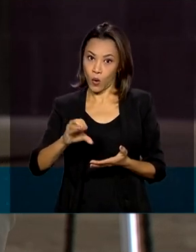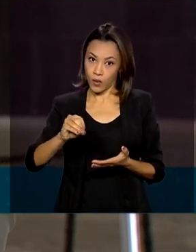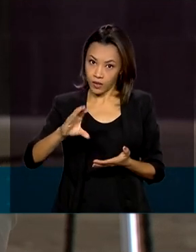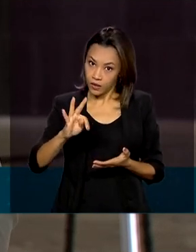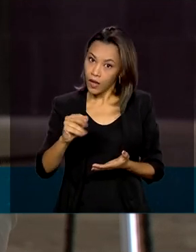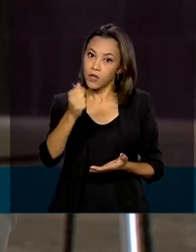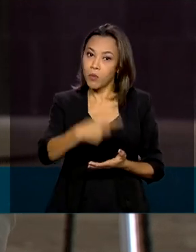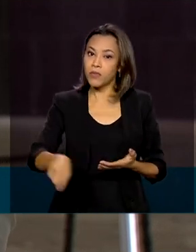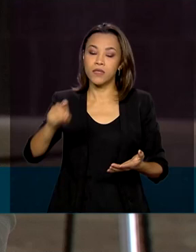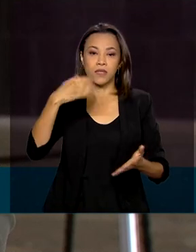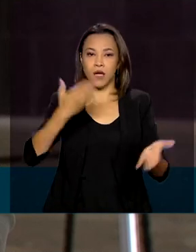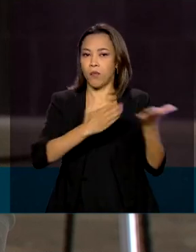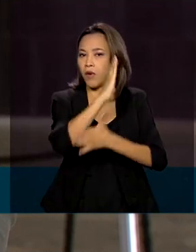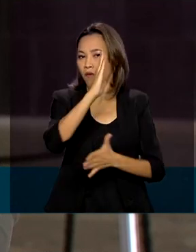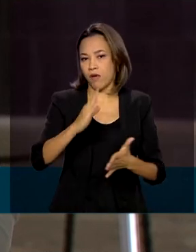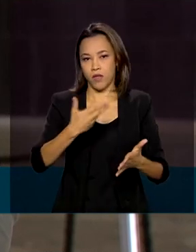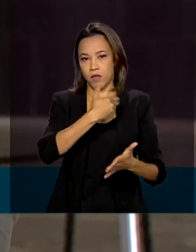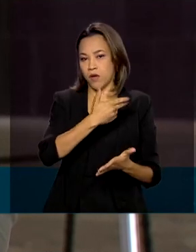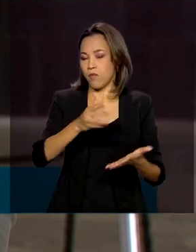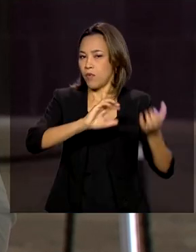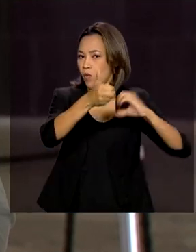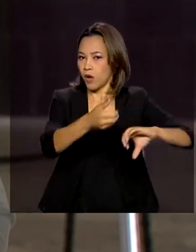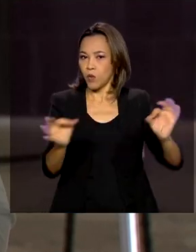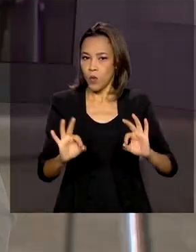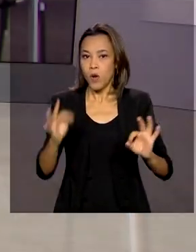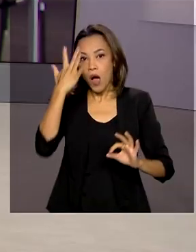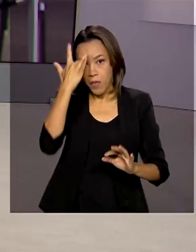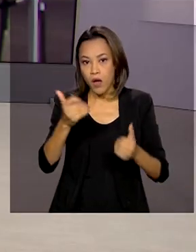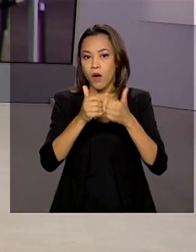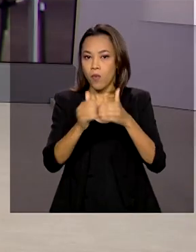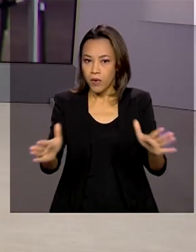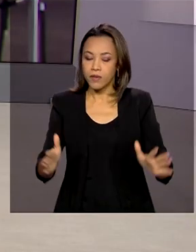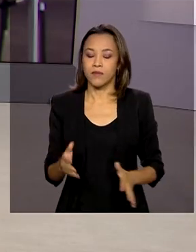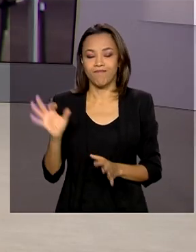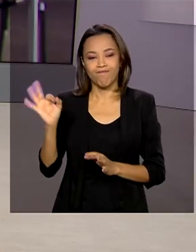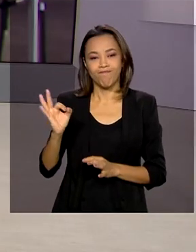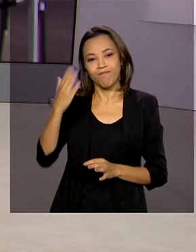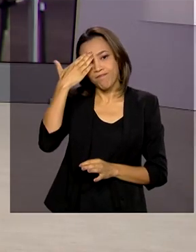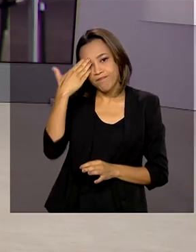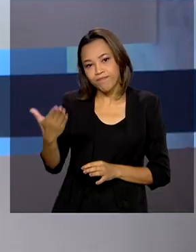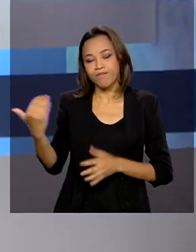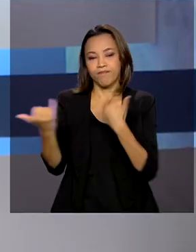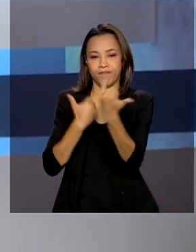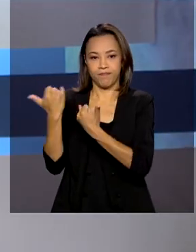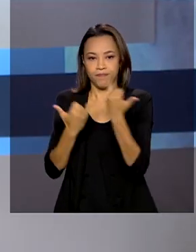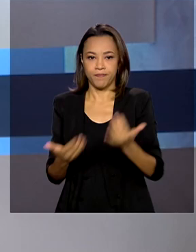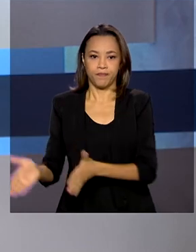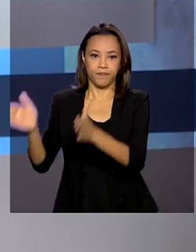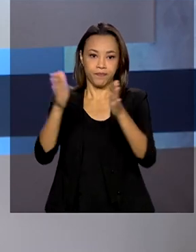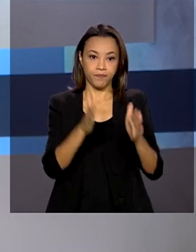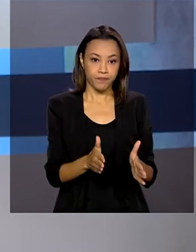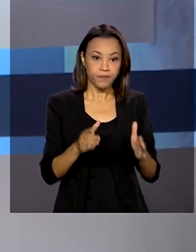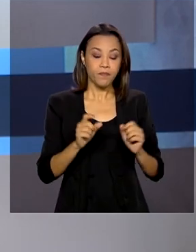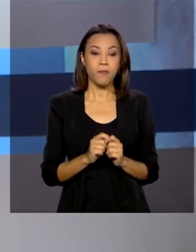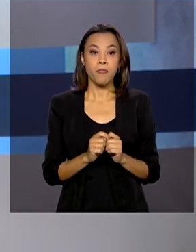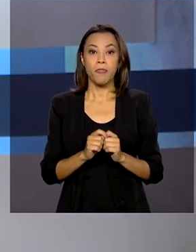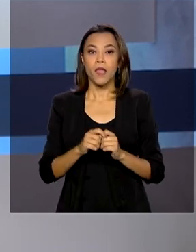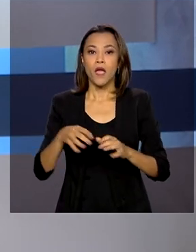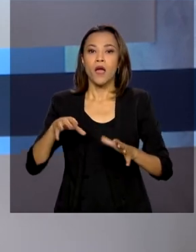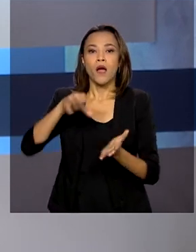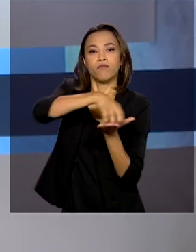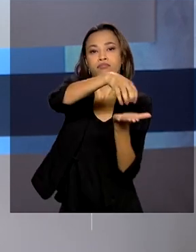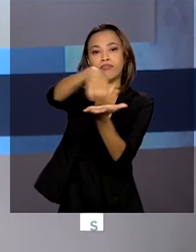ela já passa a valer a partir de amanhã. Voltamos com você. Perfeito, Márcia, obrigada pelas suas informações. E olha, organismos